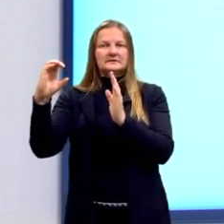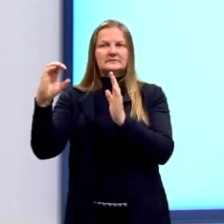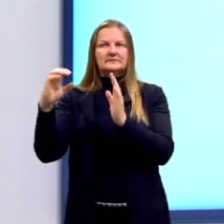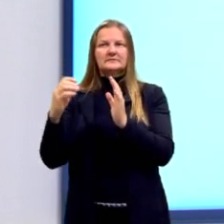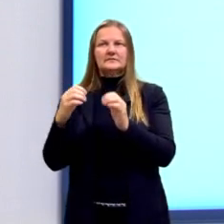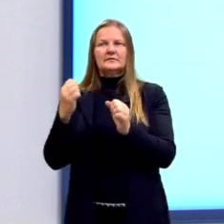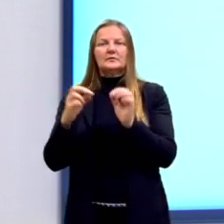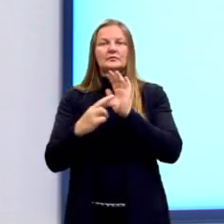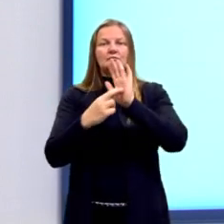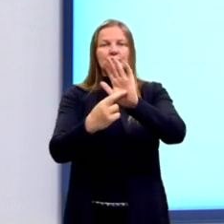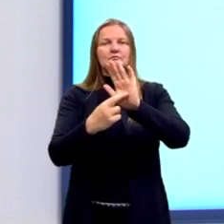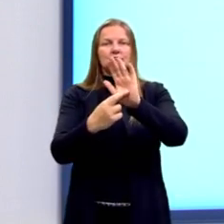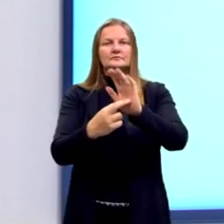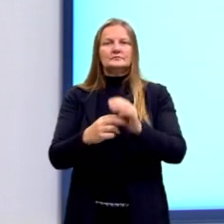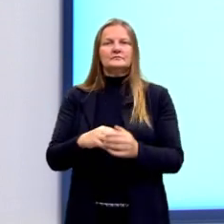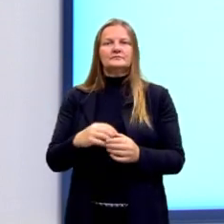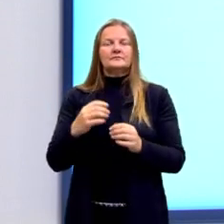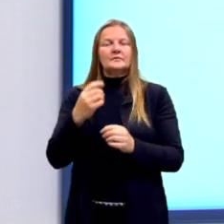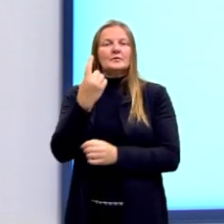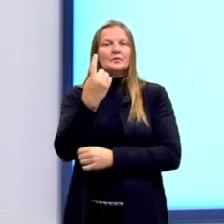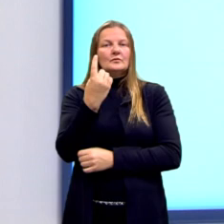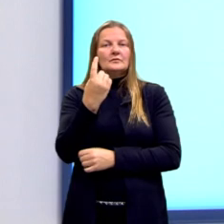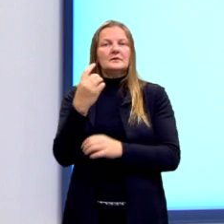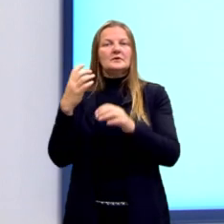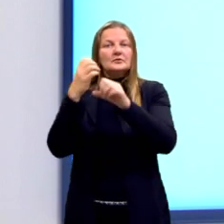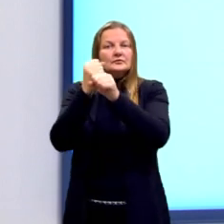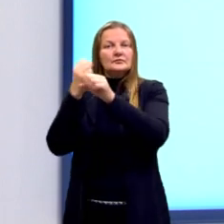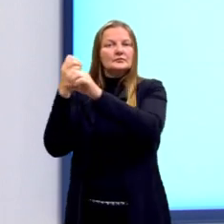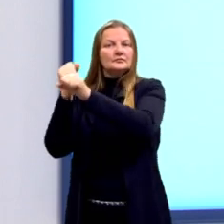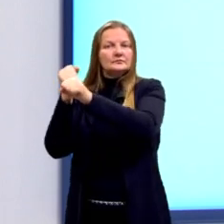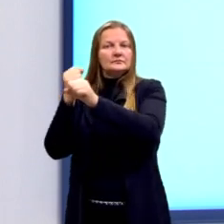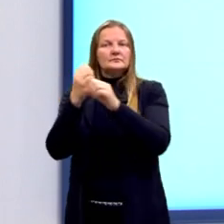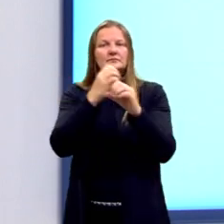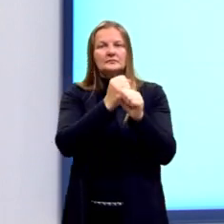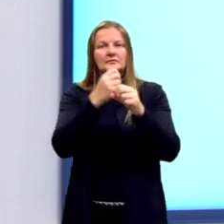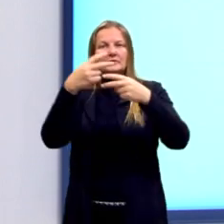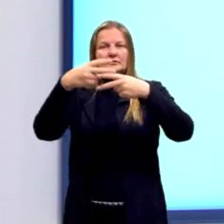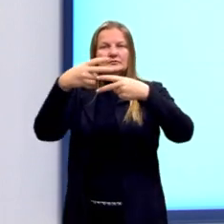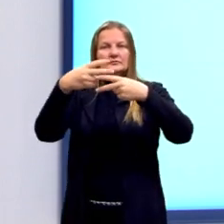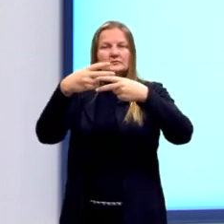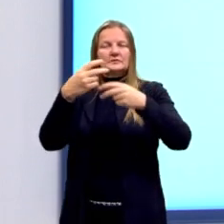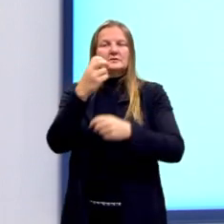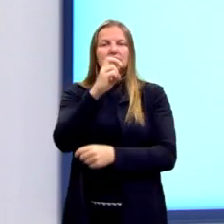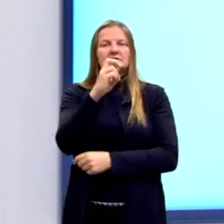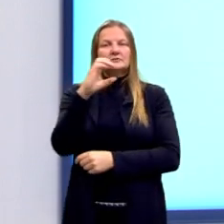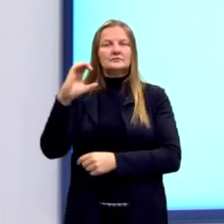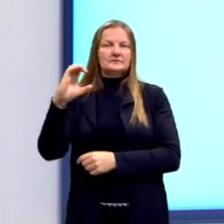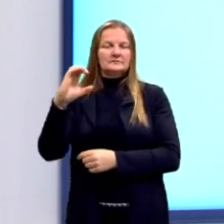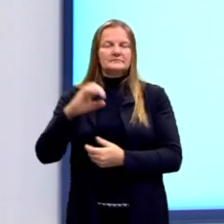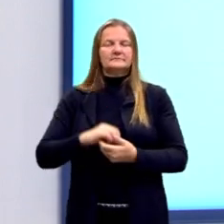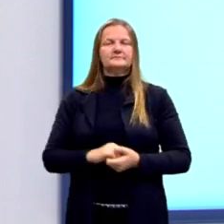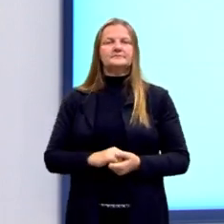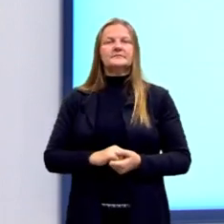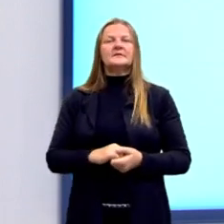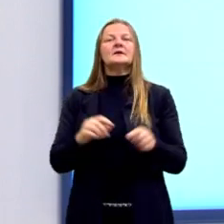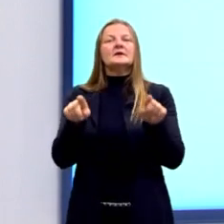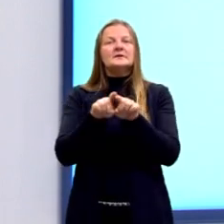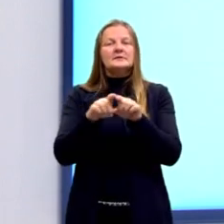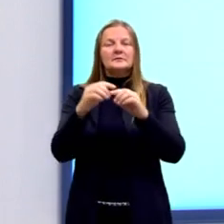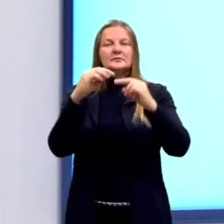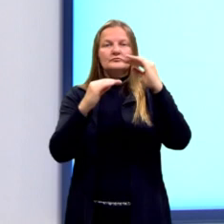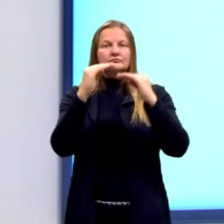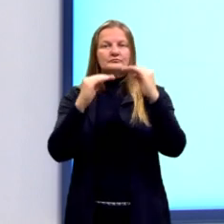representar em apenas um termo, somando os coeficientes, né? Então, 5C. Aqui, a nossa